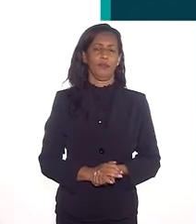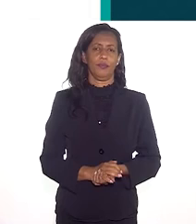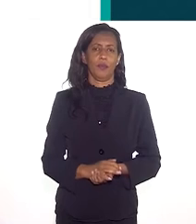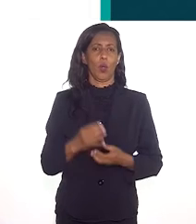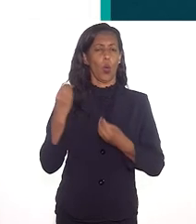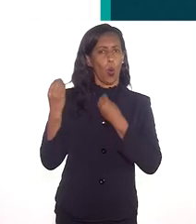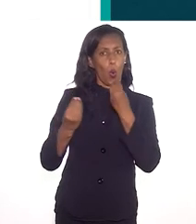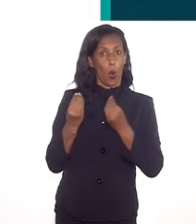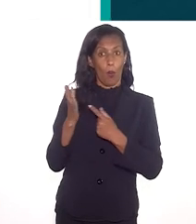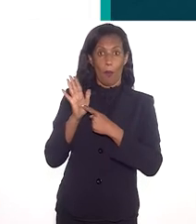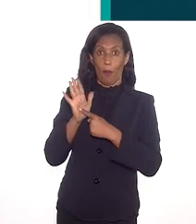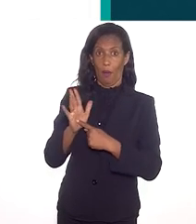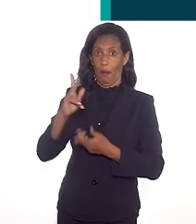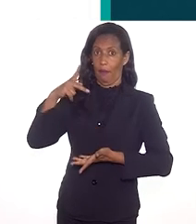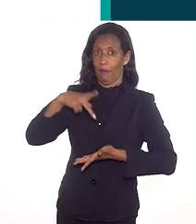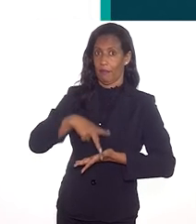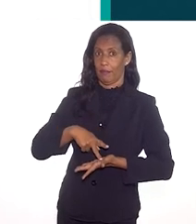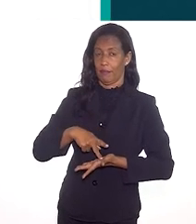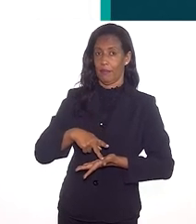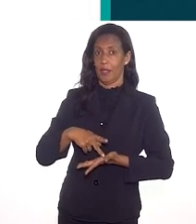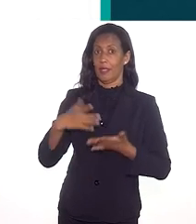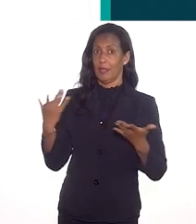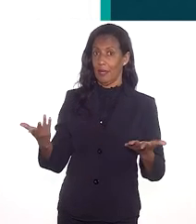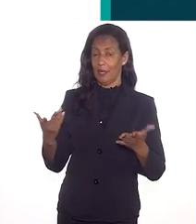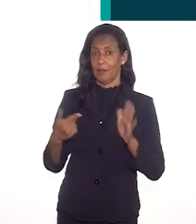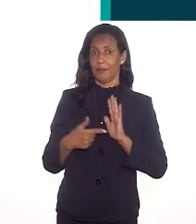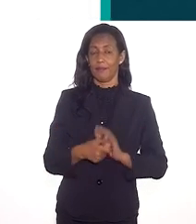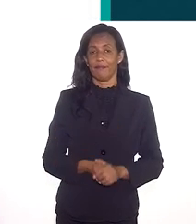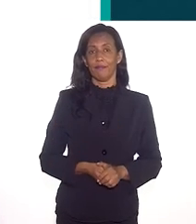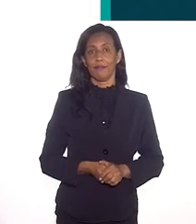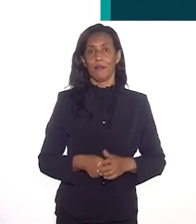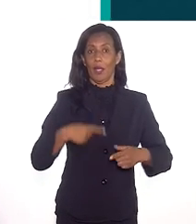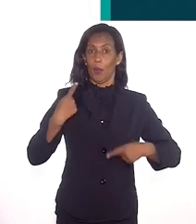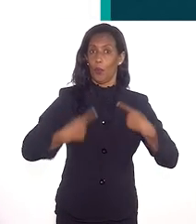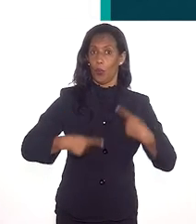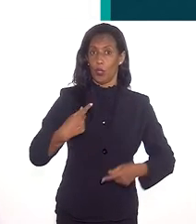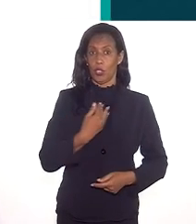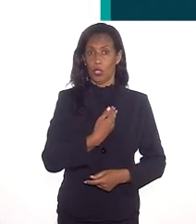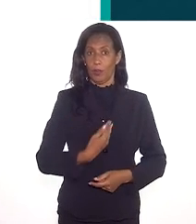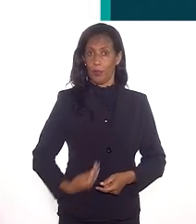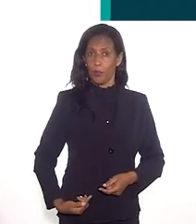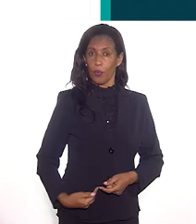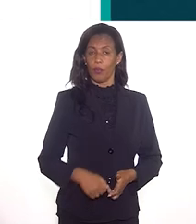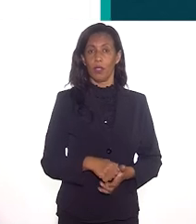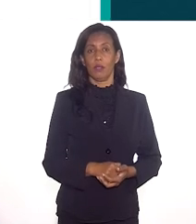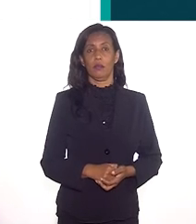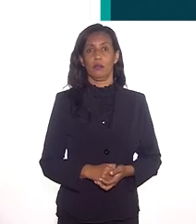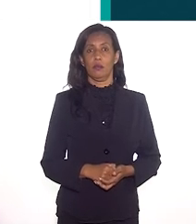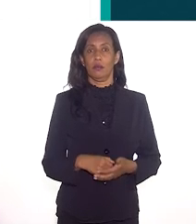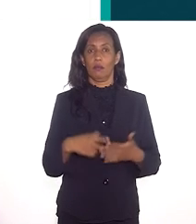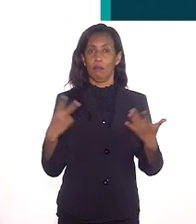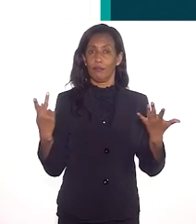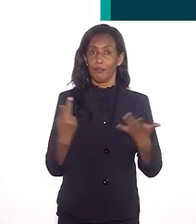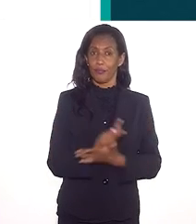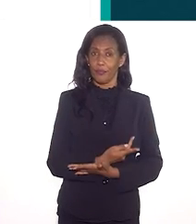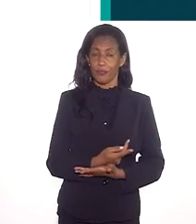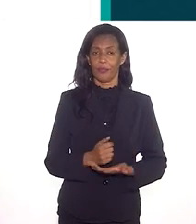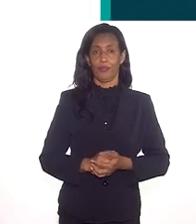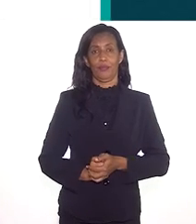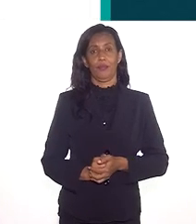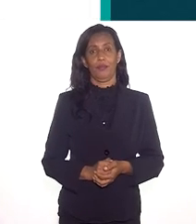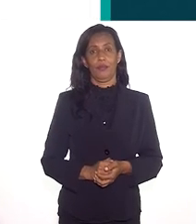o Brasil, retratam a nossa sociedade como ela é e a partir daí permite que políticas públicas